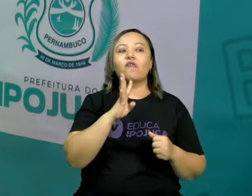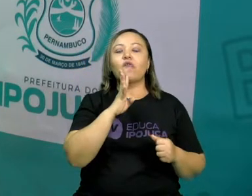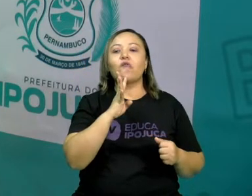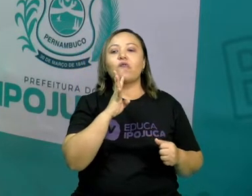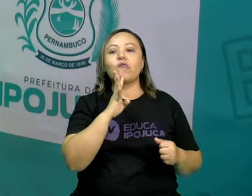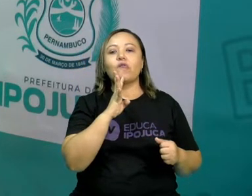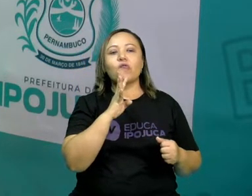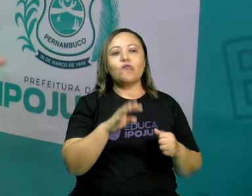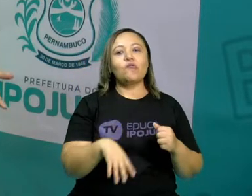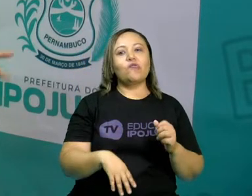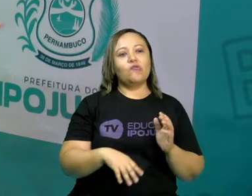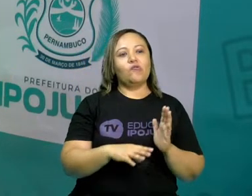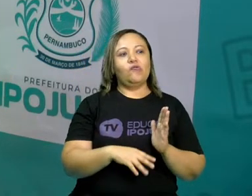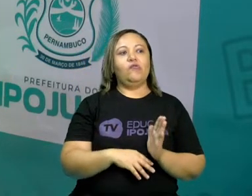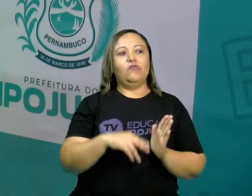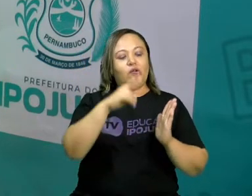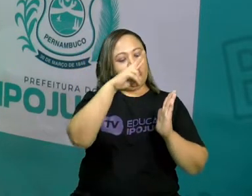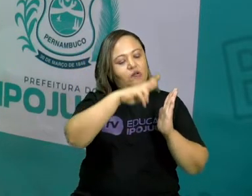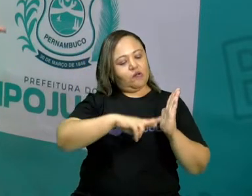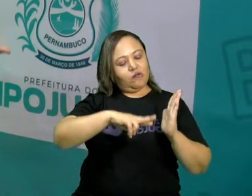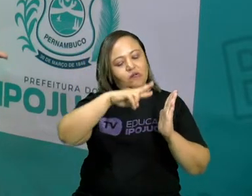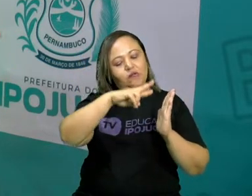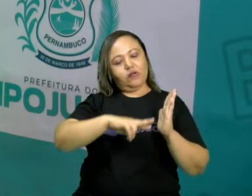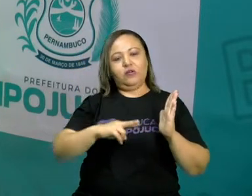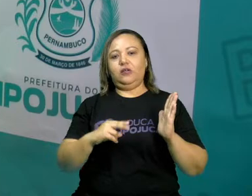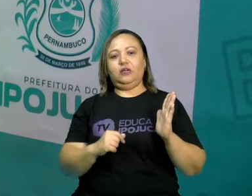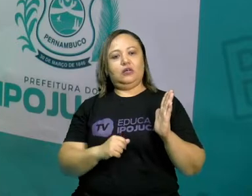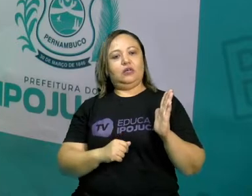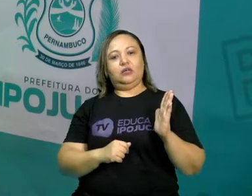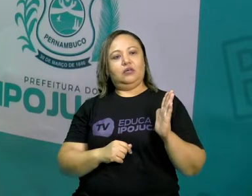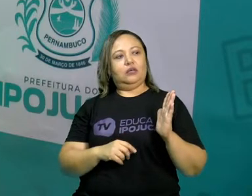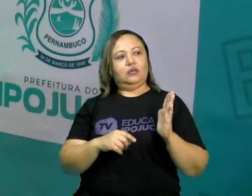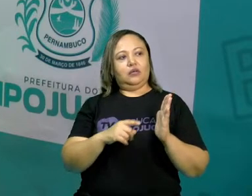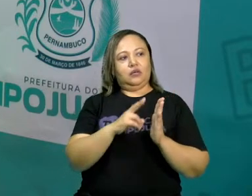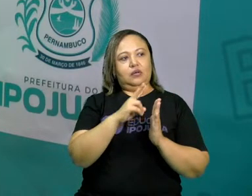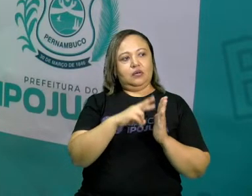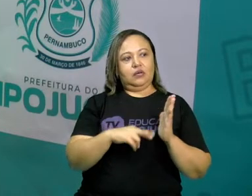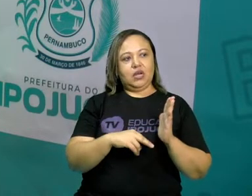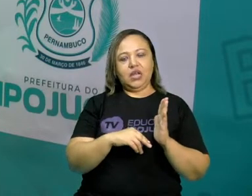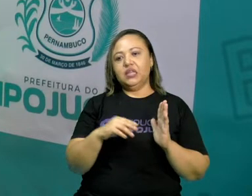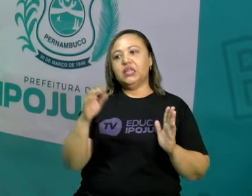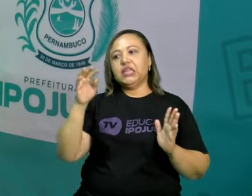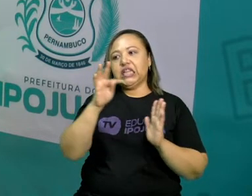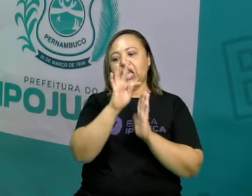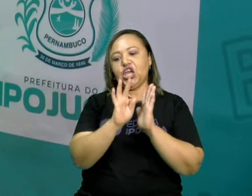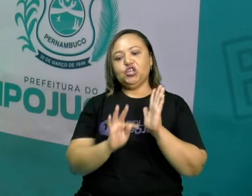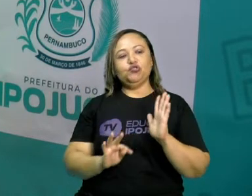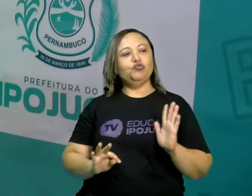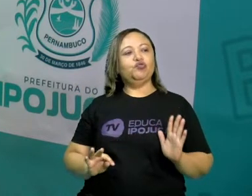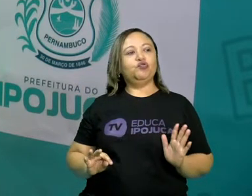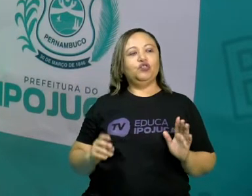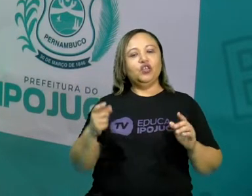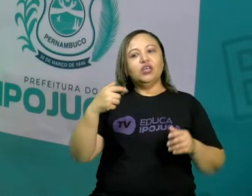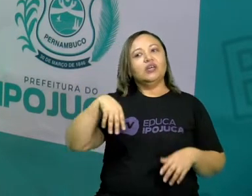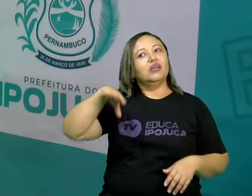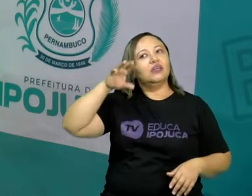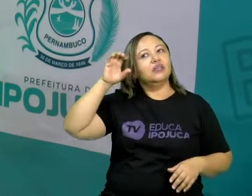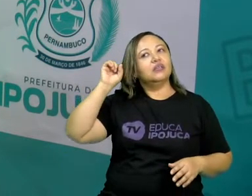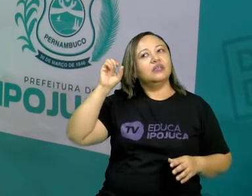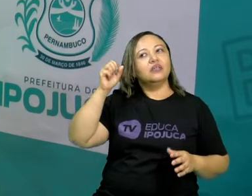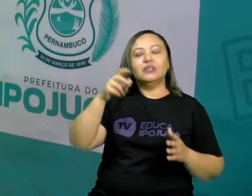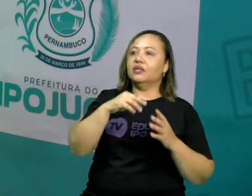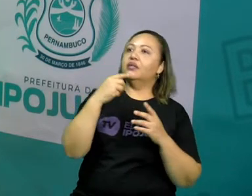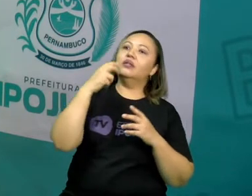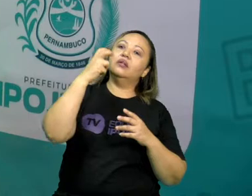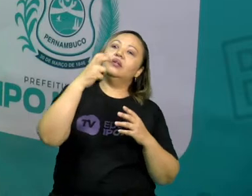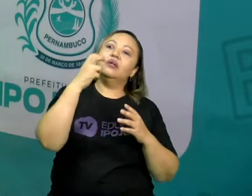a gente lê, que pronuncia em voz alta aquele texto e escuta, a gente começa até a falar melhor.